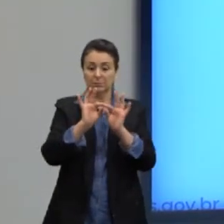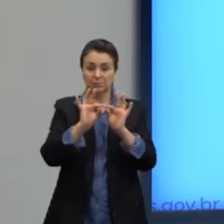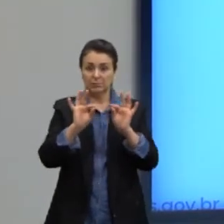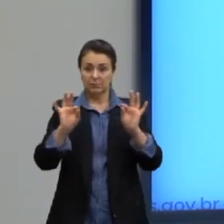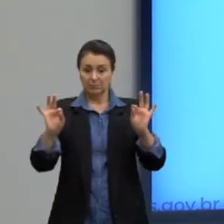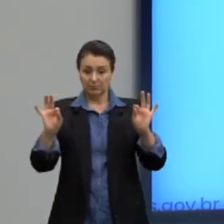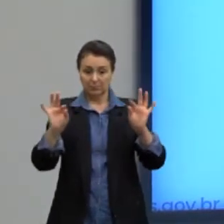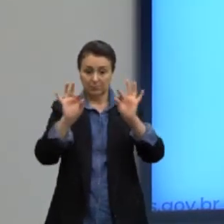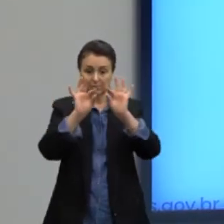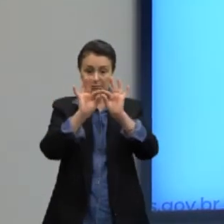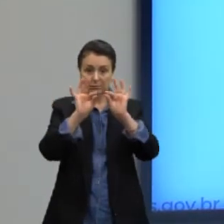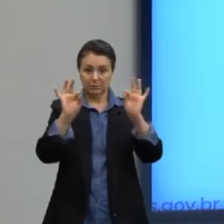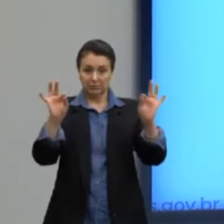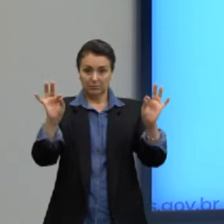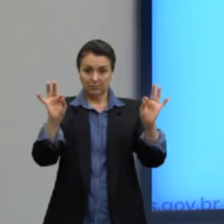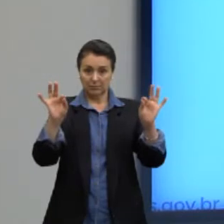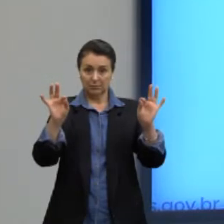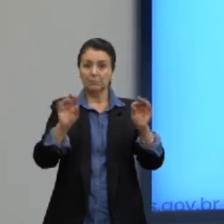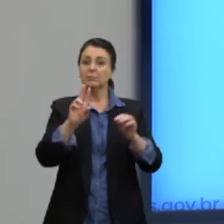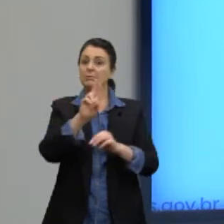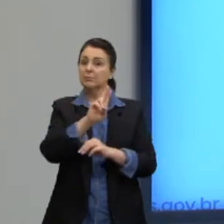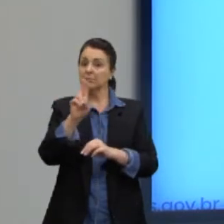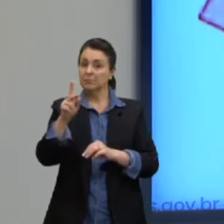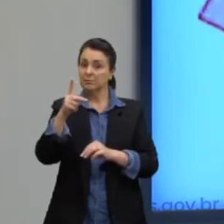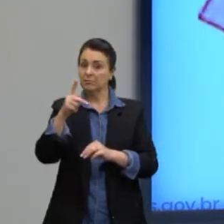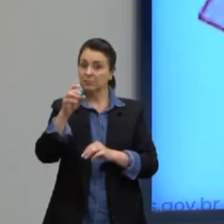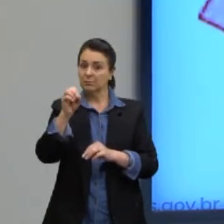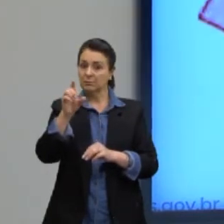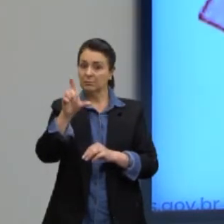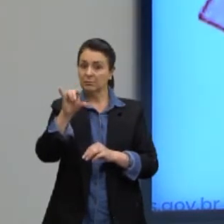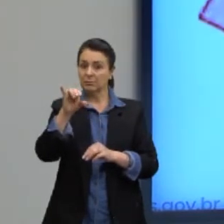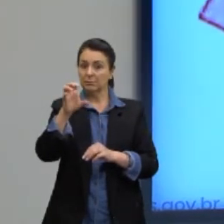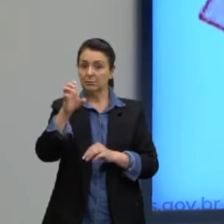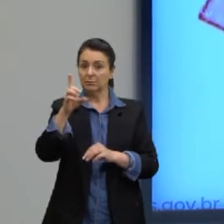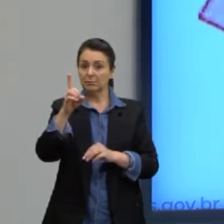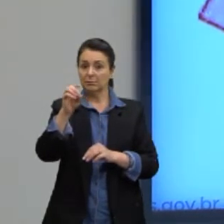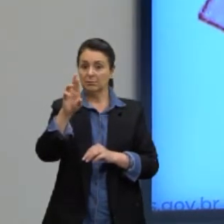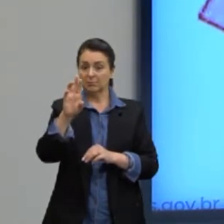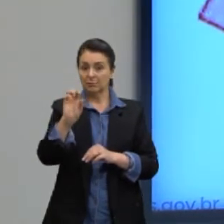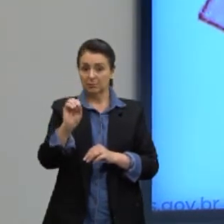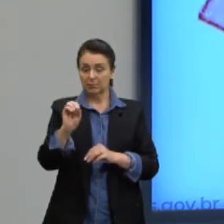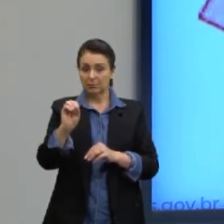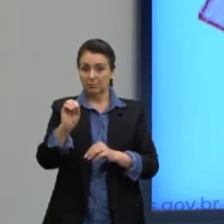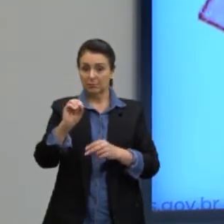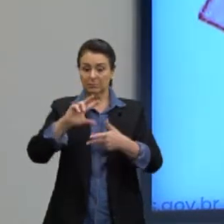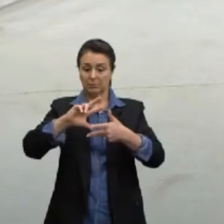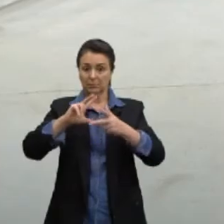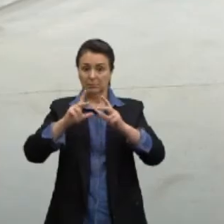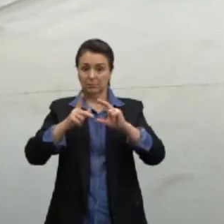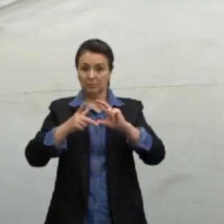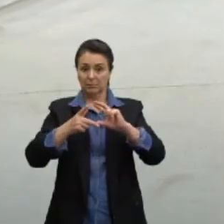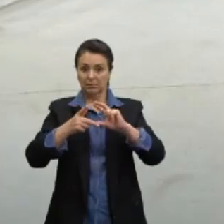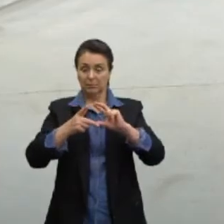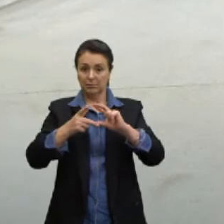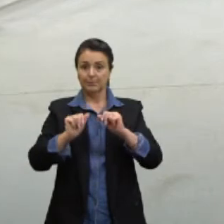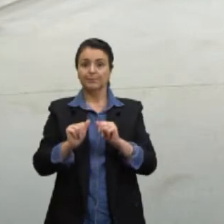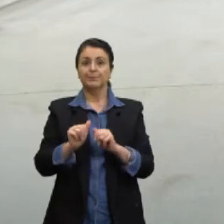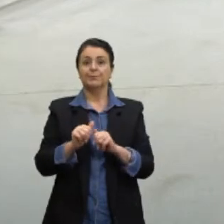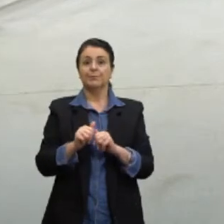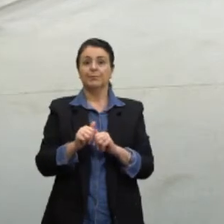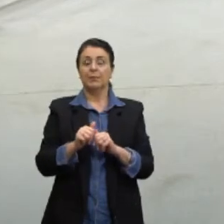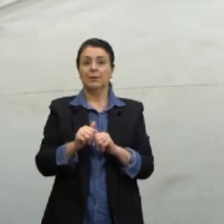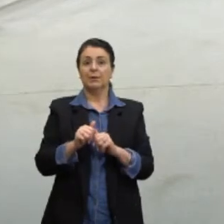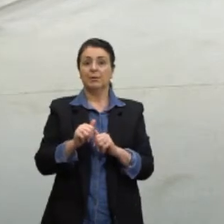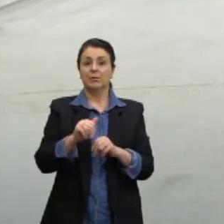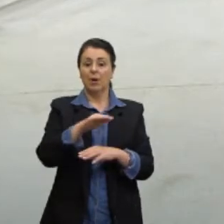então, ele é chamado de poliedro. Então, vamos ao corte, né, pessoal? Não literal. Embora eu